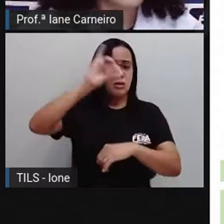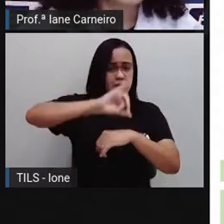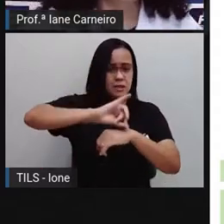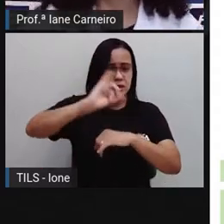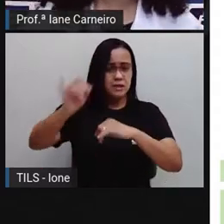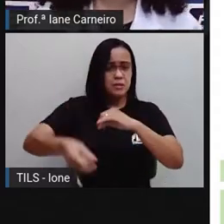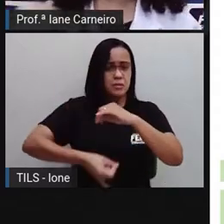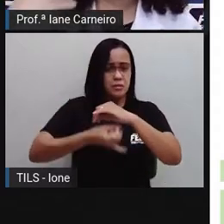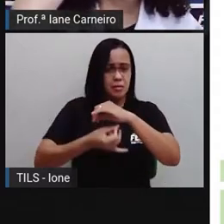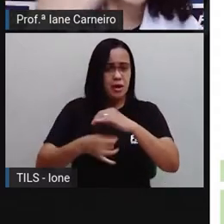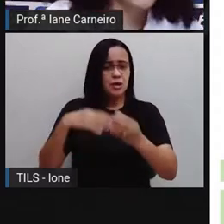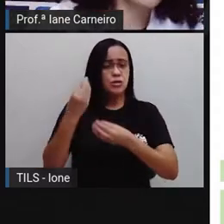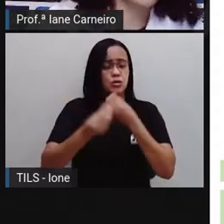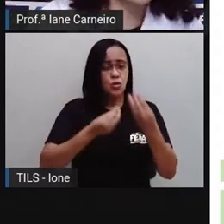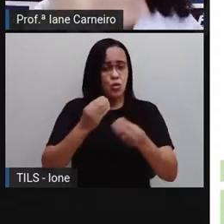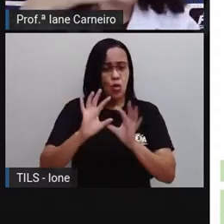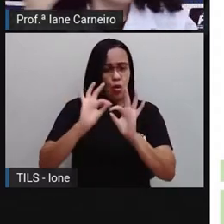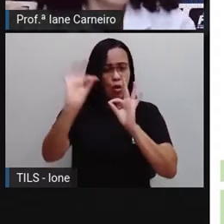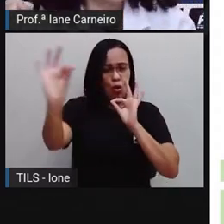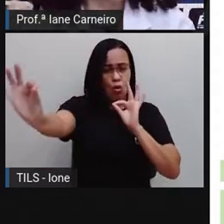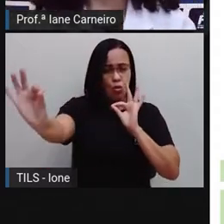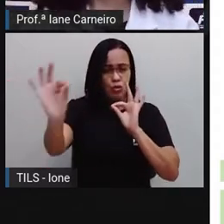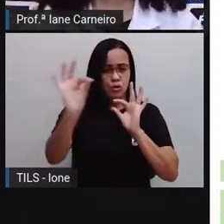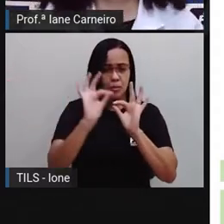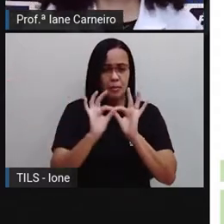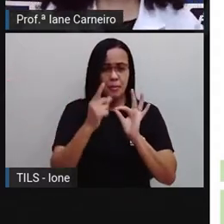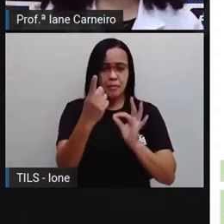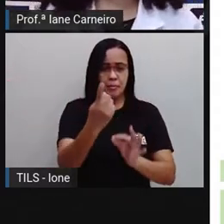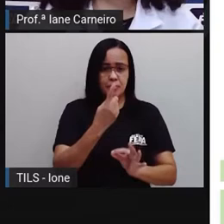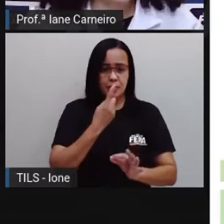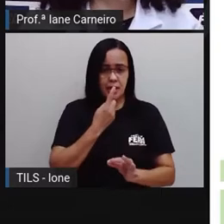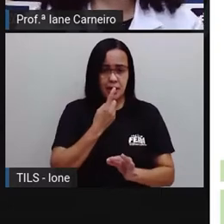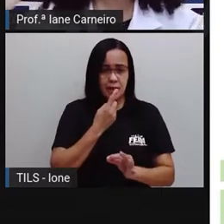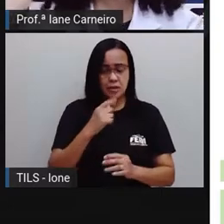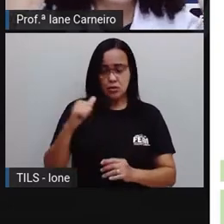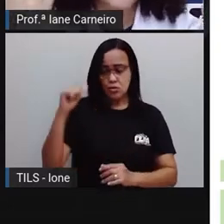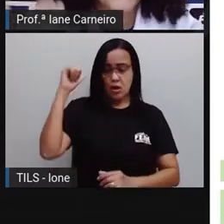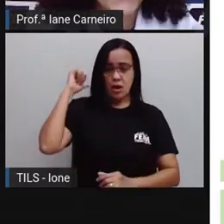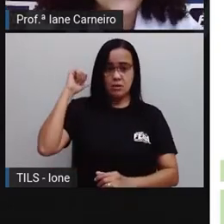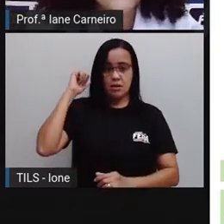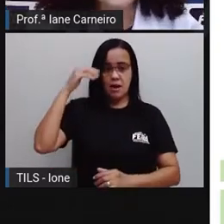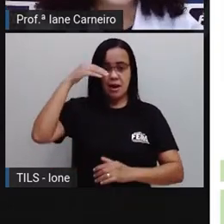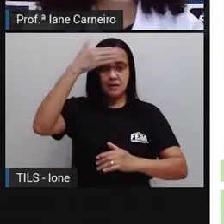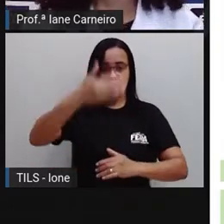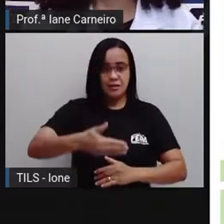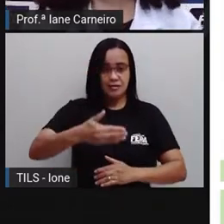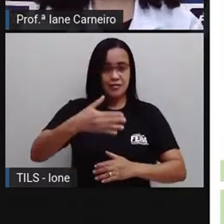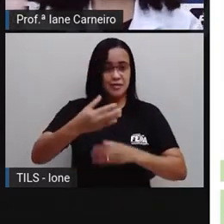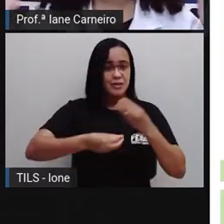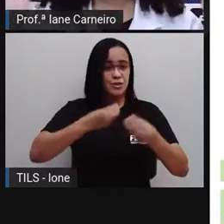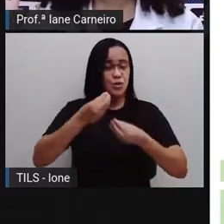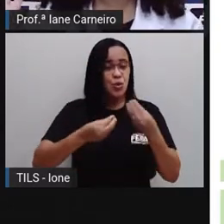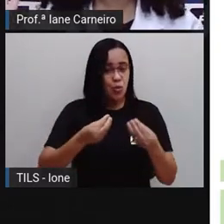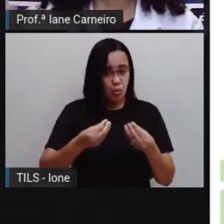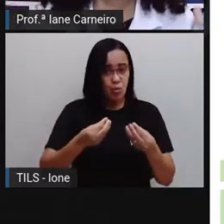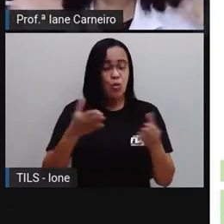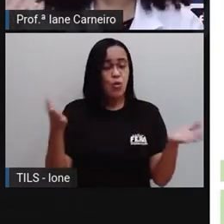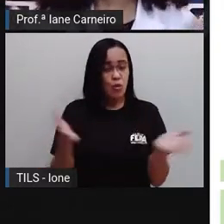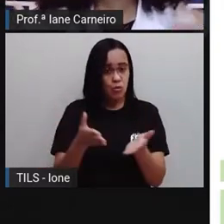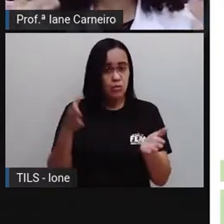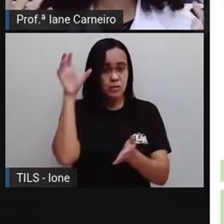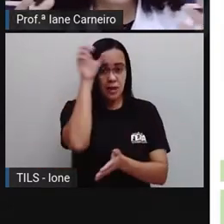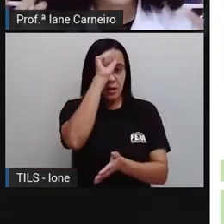embaixo, o que está longe, o que está perto, o que está atrás, o que está na frente, né? E hoje a gente vai aprender